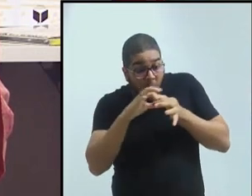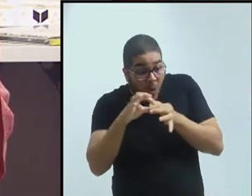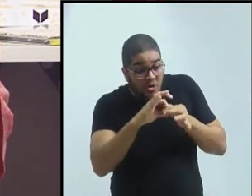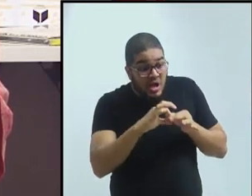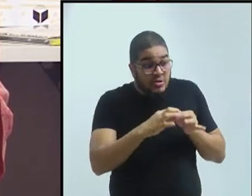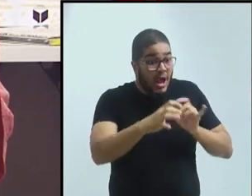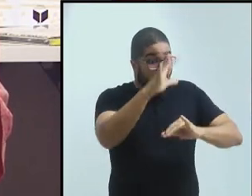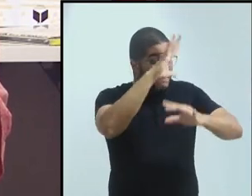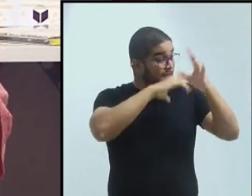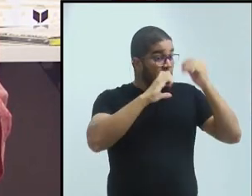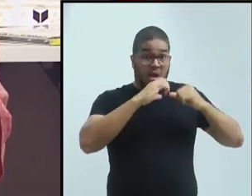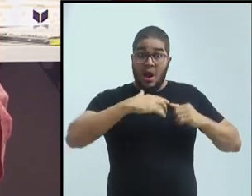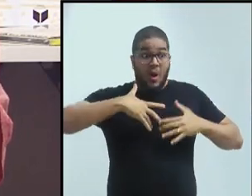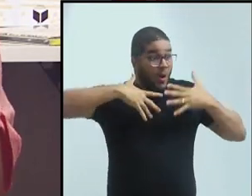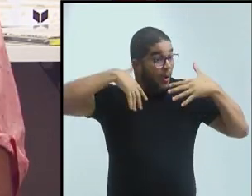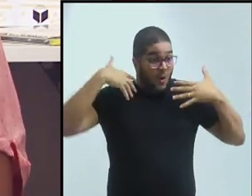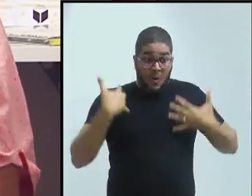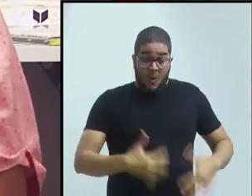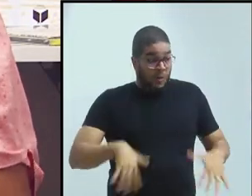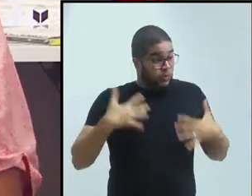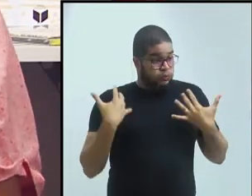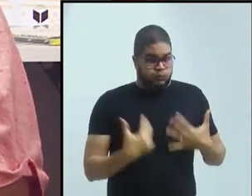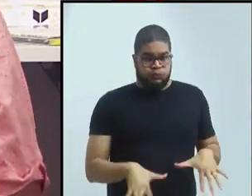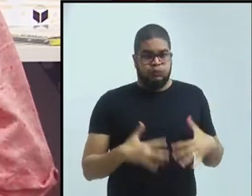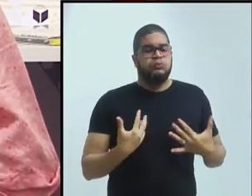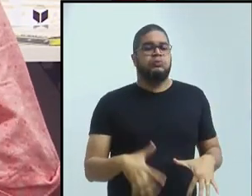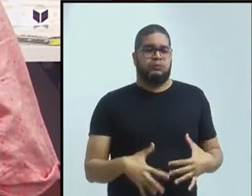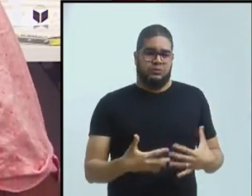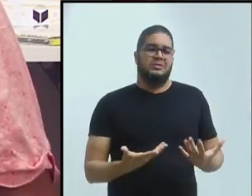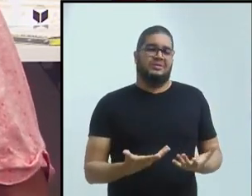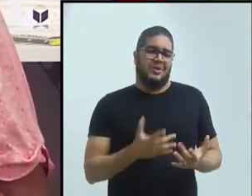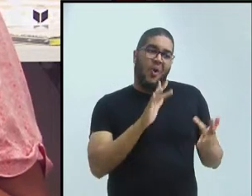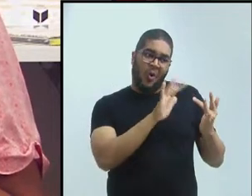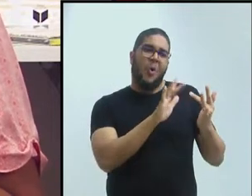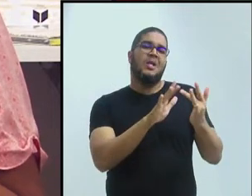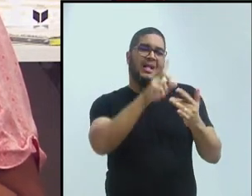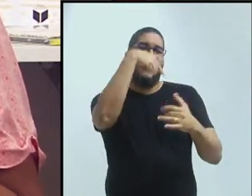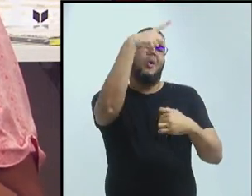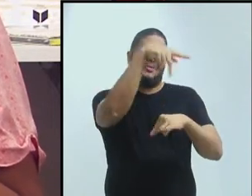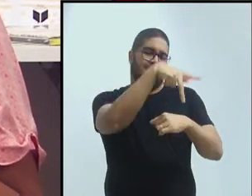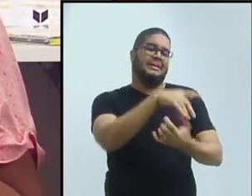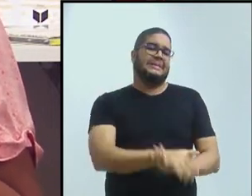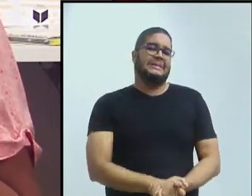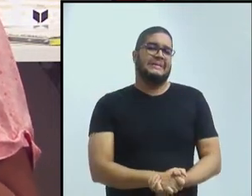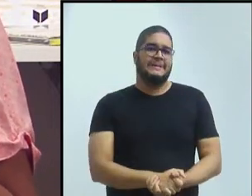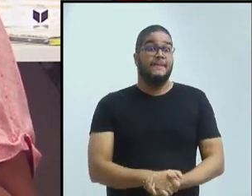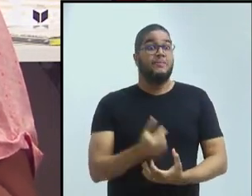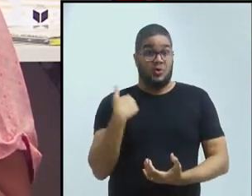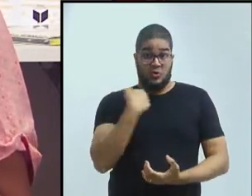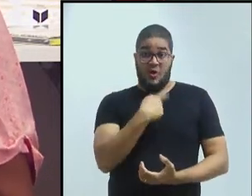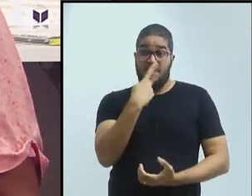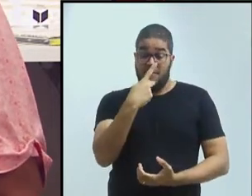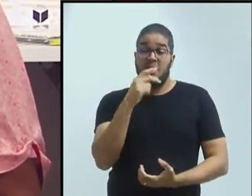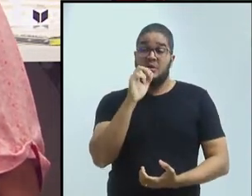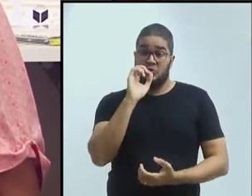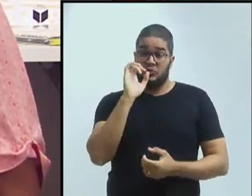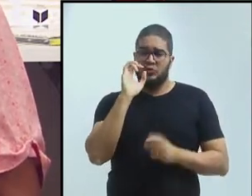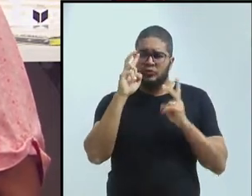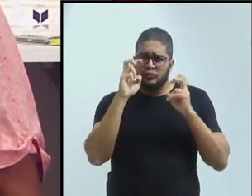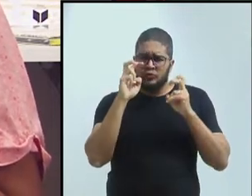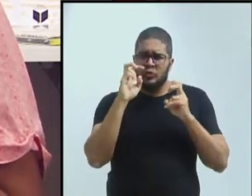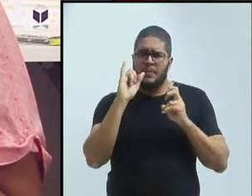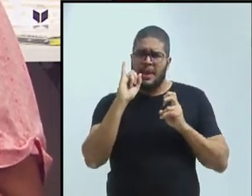Se a gente for sistematizar isso, o eu diria, então? Primeiro, a gente está falando do que seria um contexto de internacionalização sul-sul.